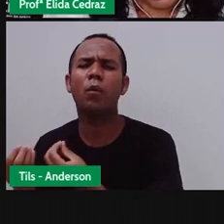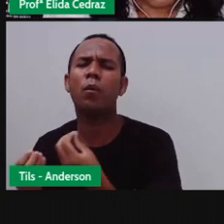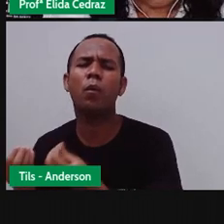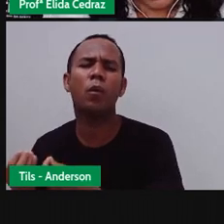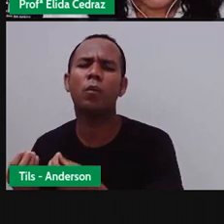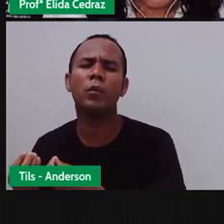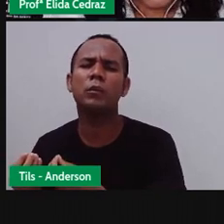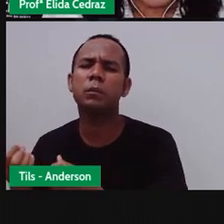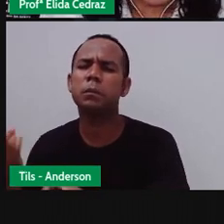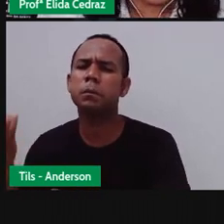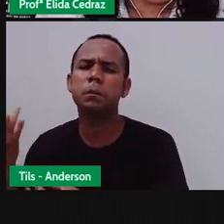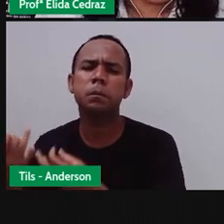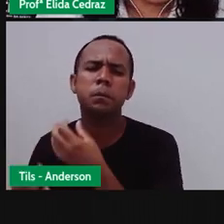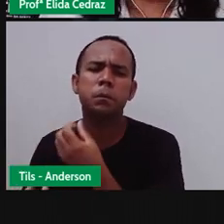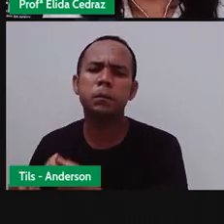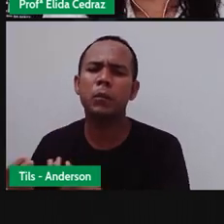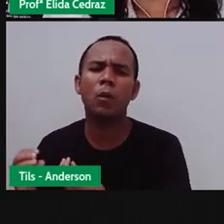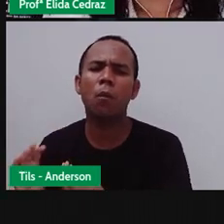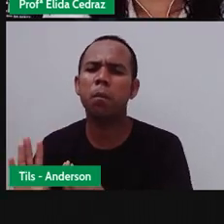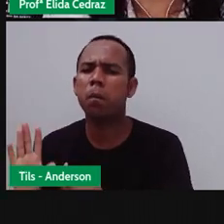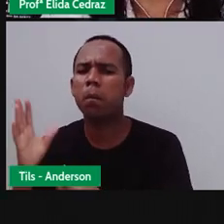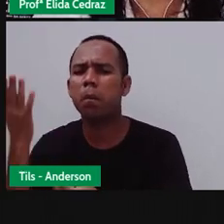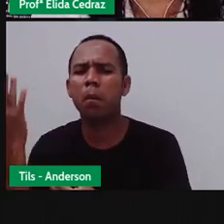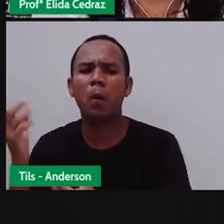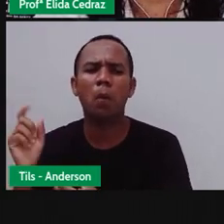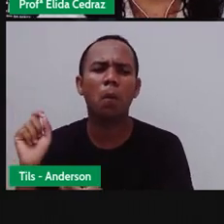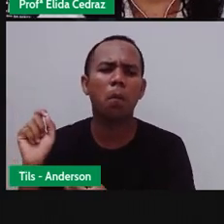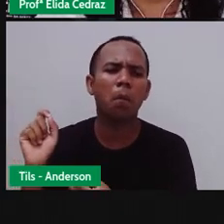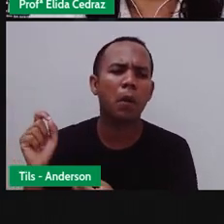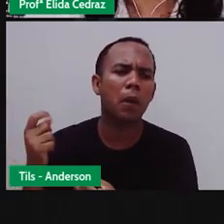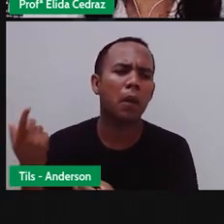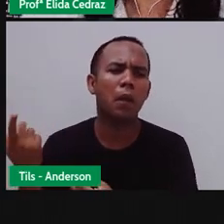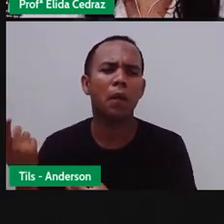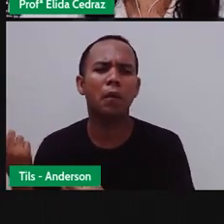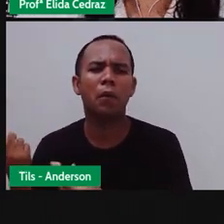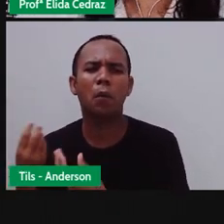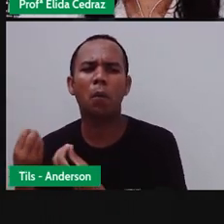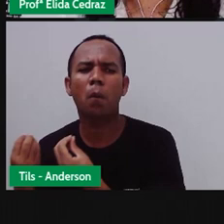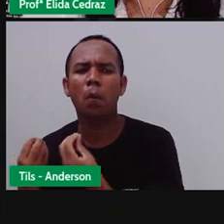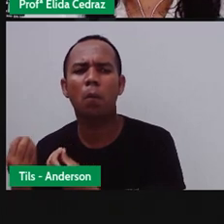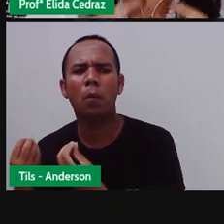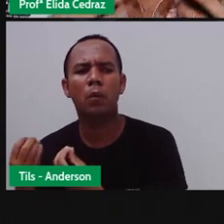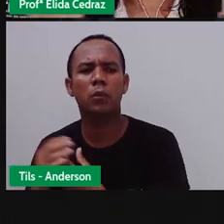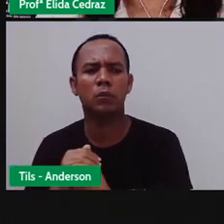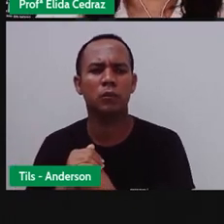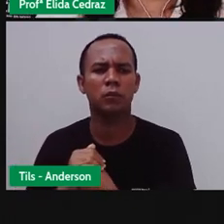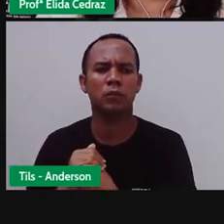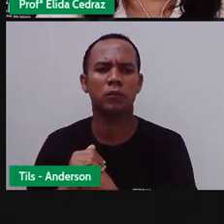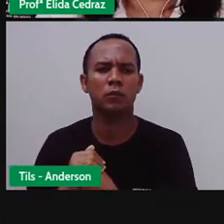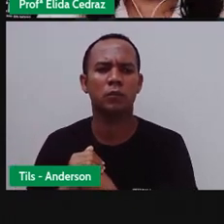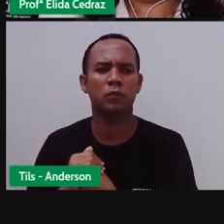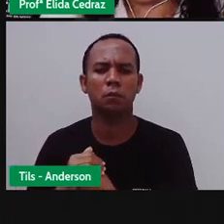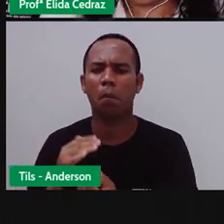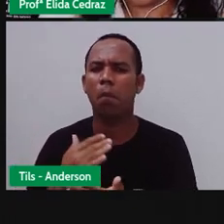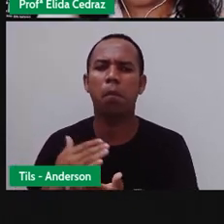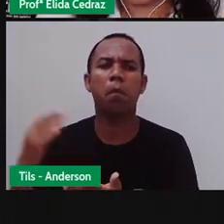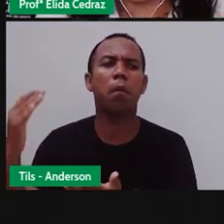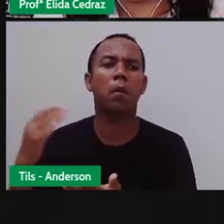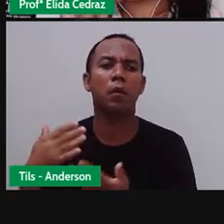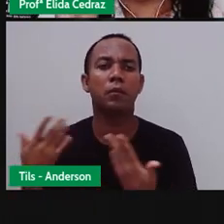Quais as coisas que tinham ali, que fizeram com que aquilo surgisse?